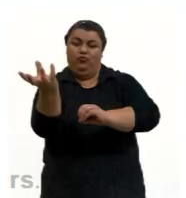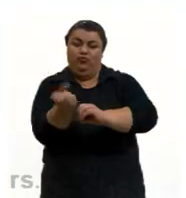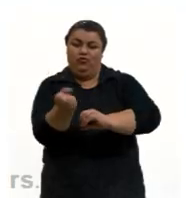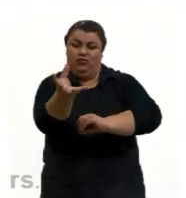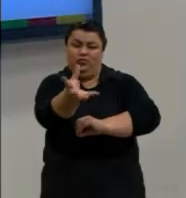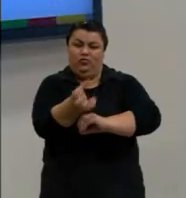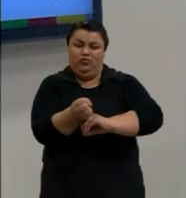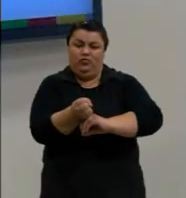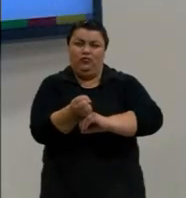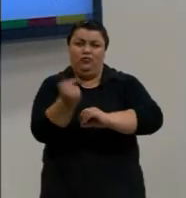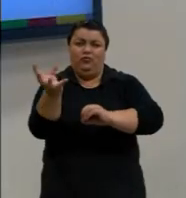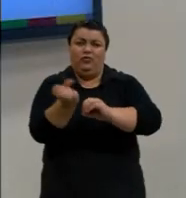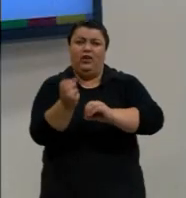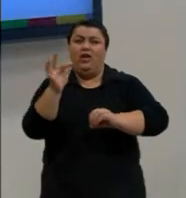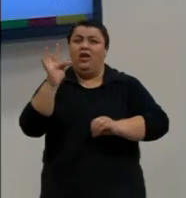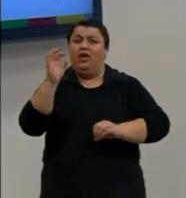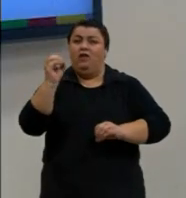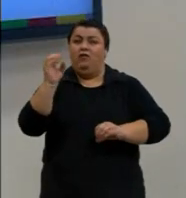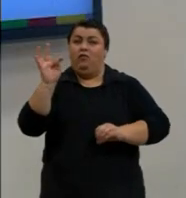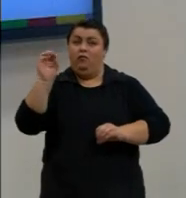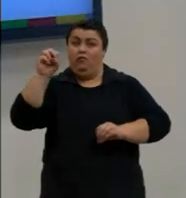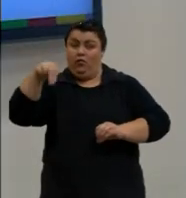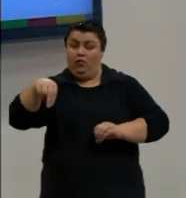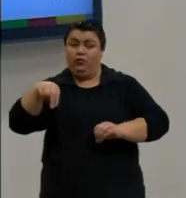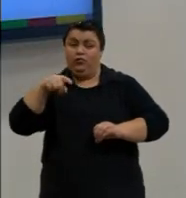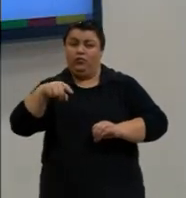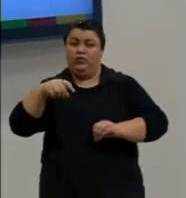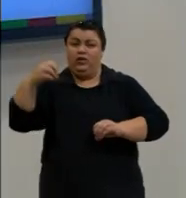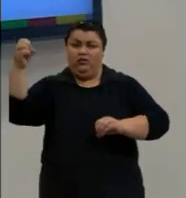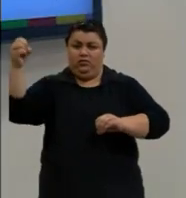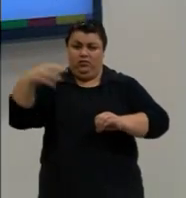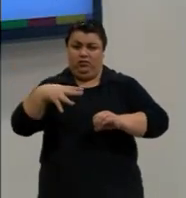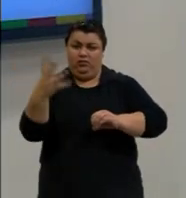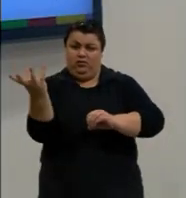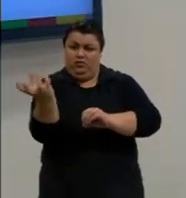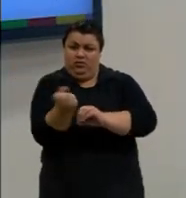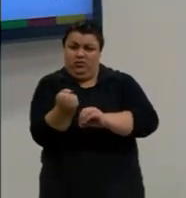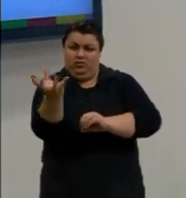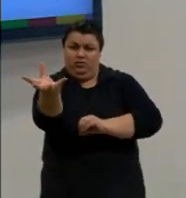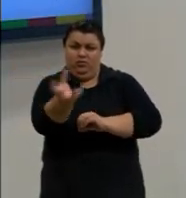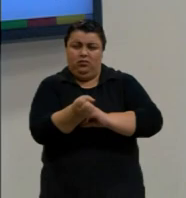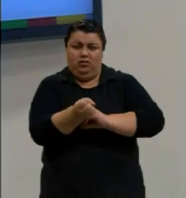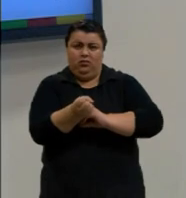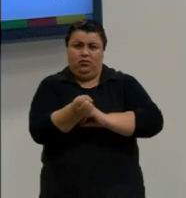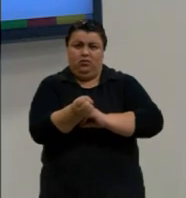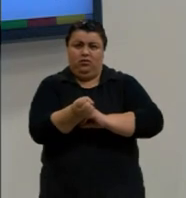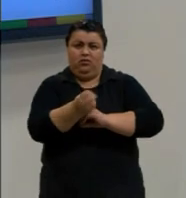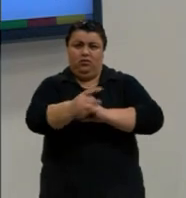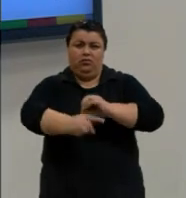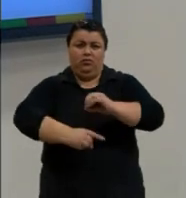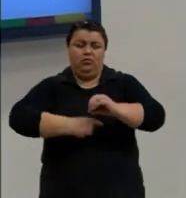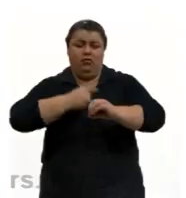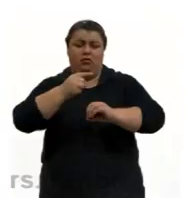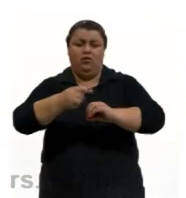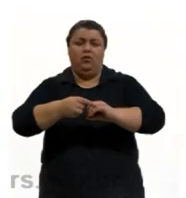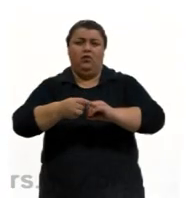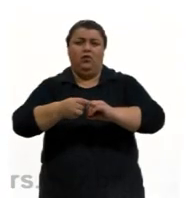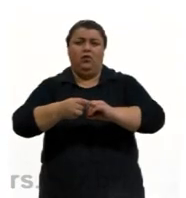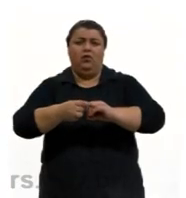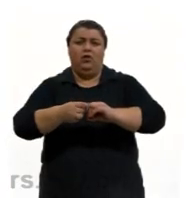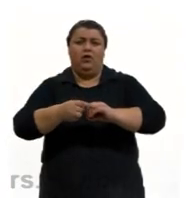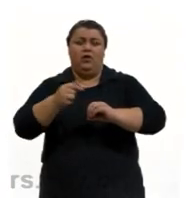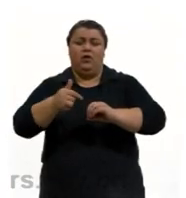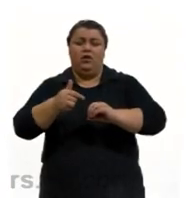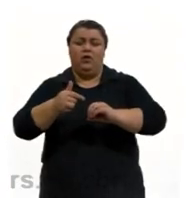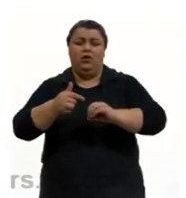Quando eles absorvem esse fóton, eles poderiam emitir luz, né, na absorção dos fótons e saltar de um